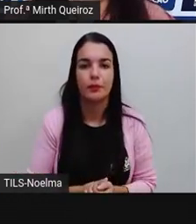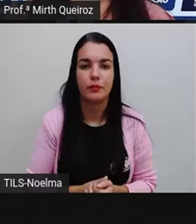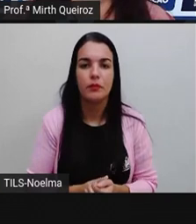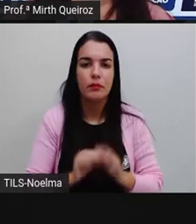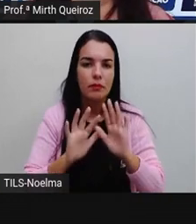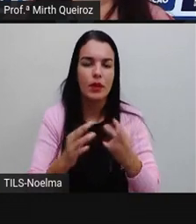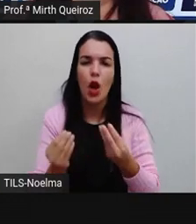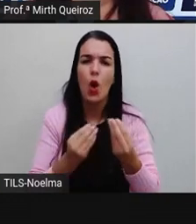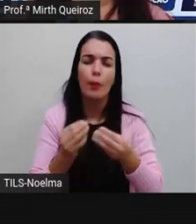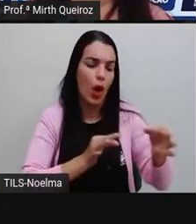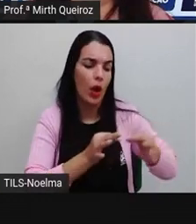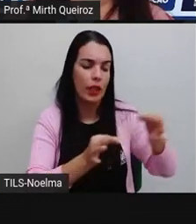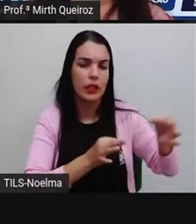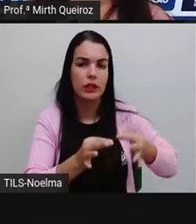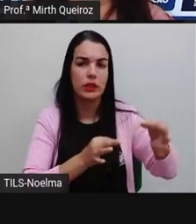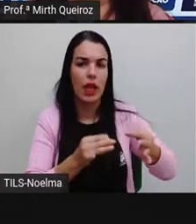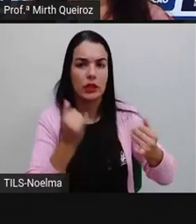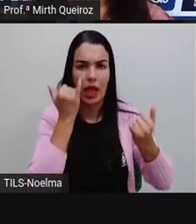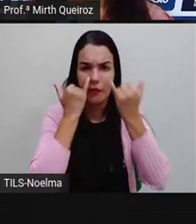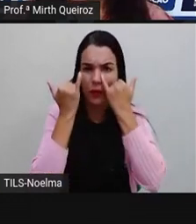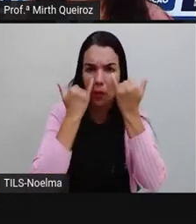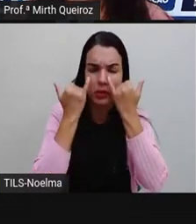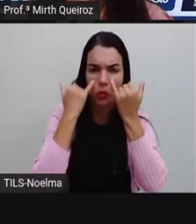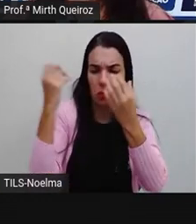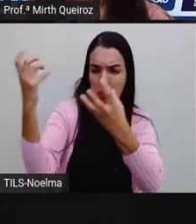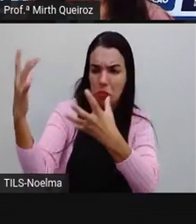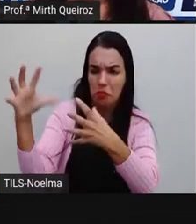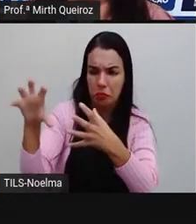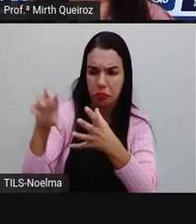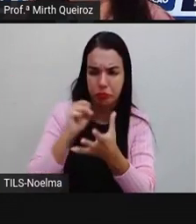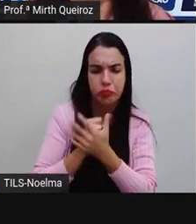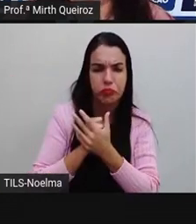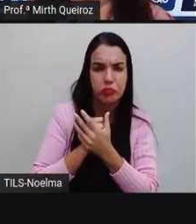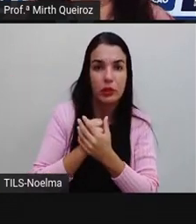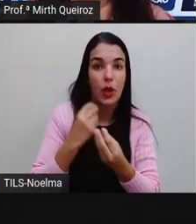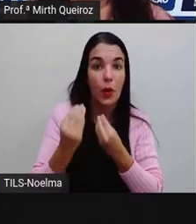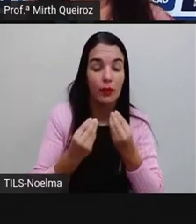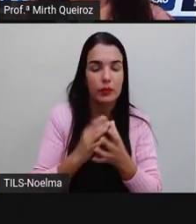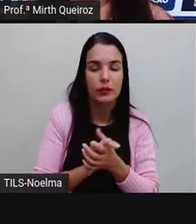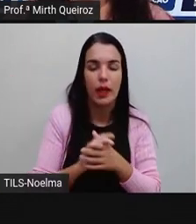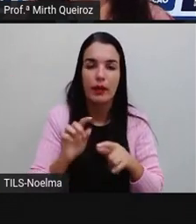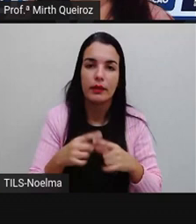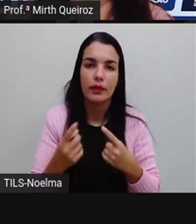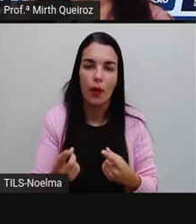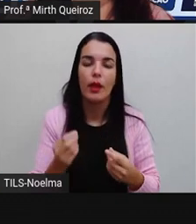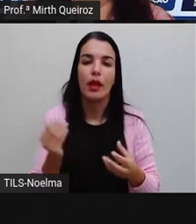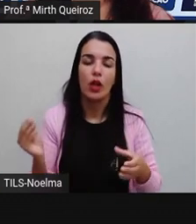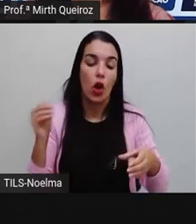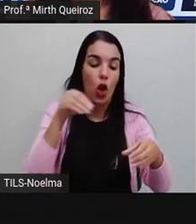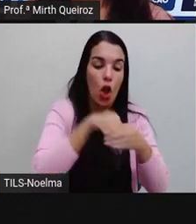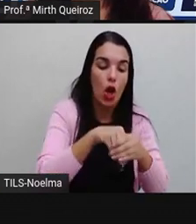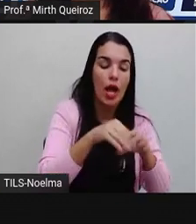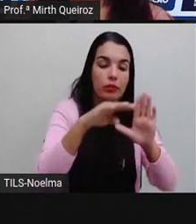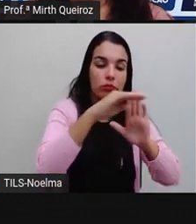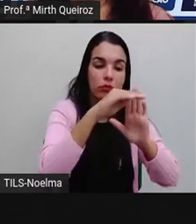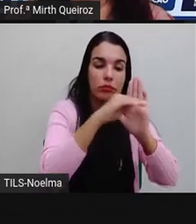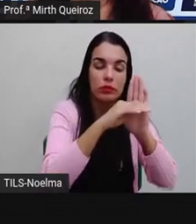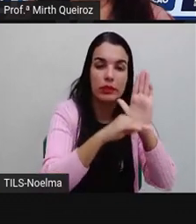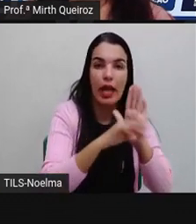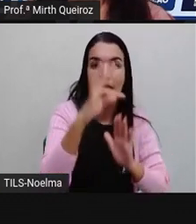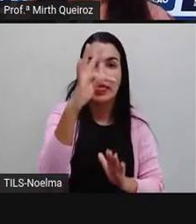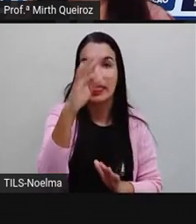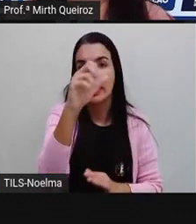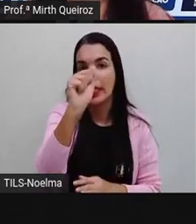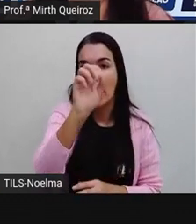Como é que são organizados esses dados? Esses dados inicialmente da pesquisa são colocados em tabela, né? Onde